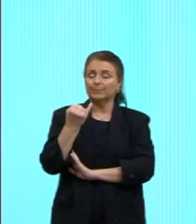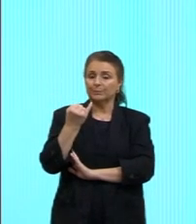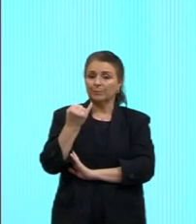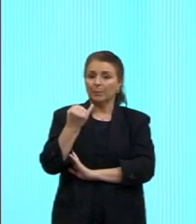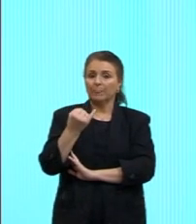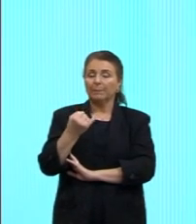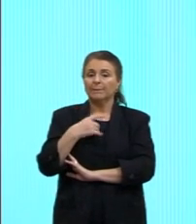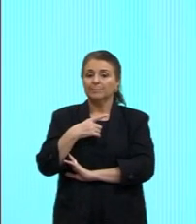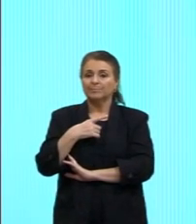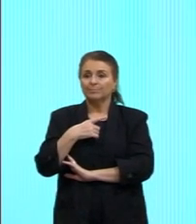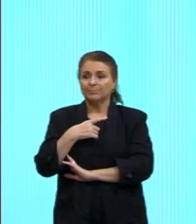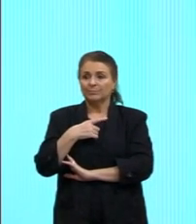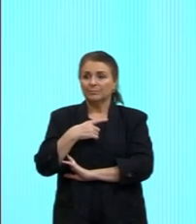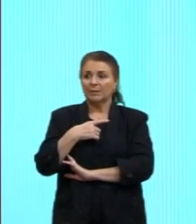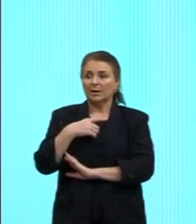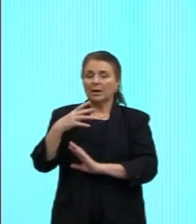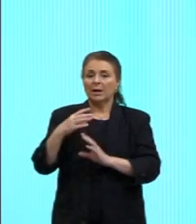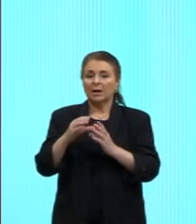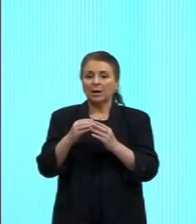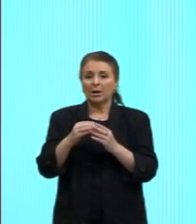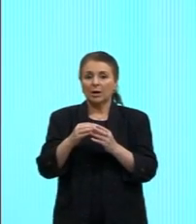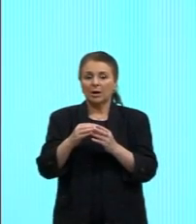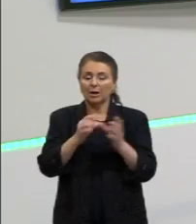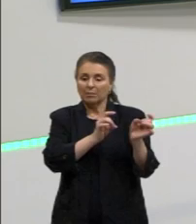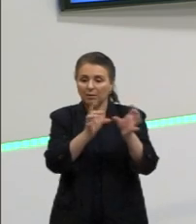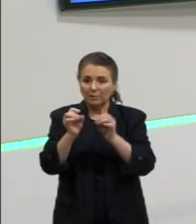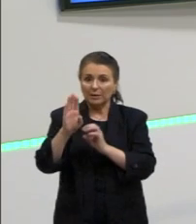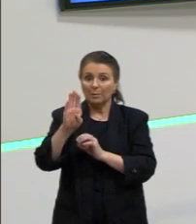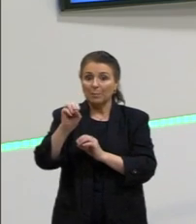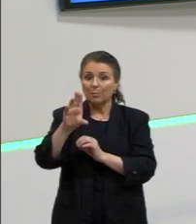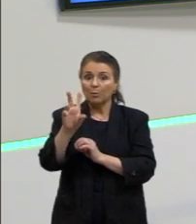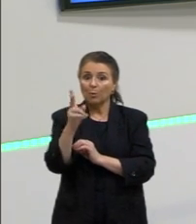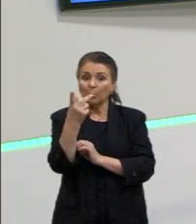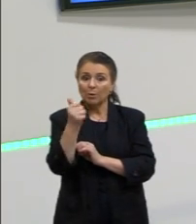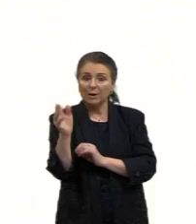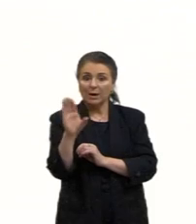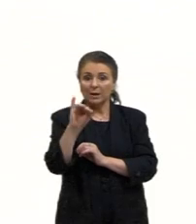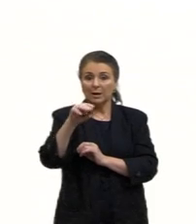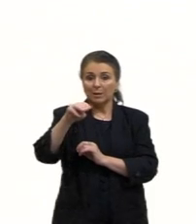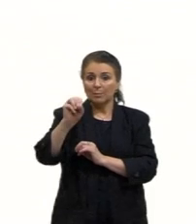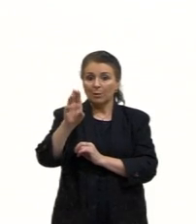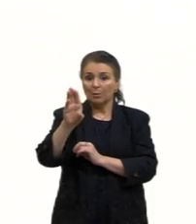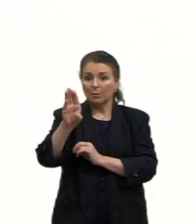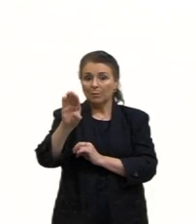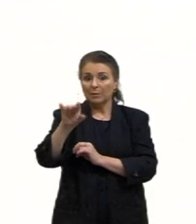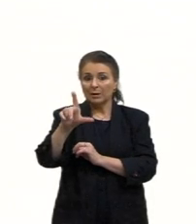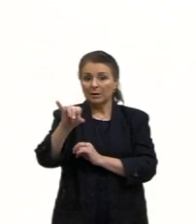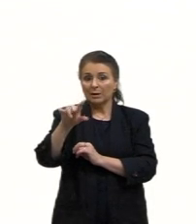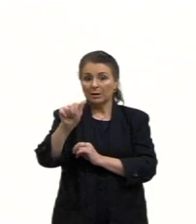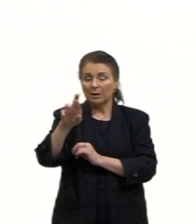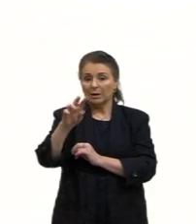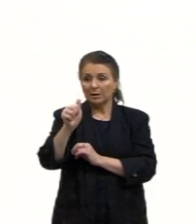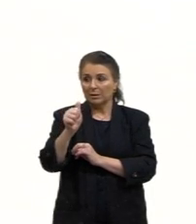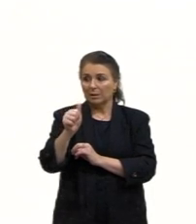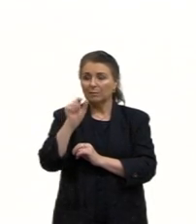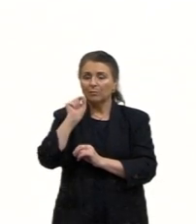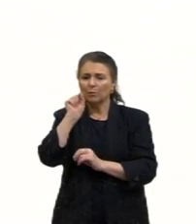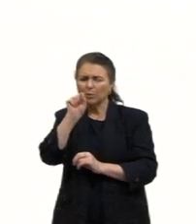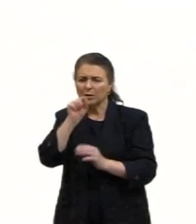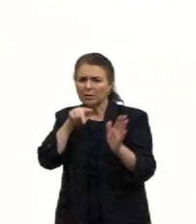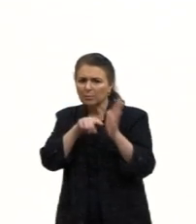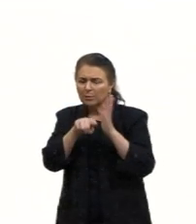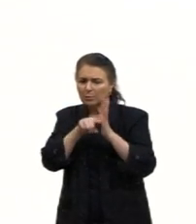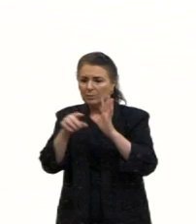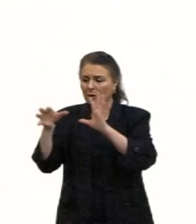A gente chama isso de bolha imobiliária. Vamos passar ao próximo? E aí vamos ver o que tem, o que ele nos pergunta. No